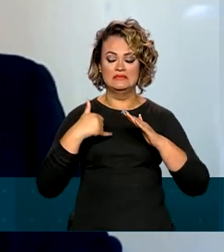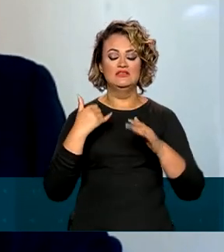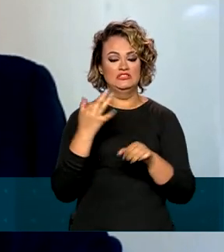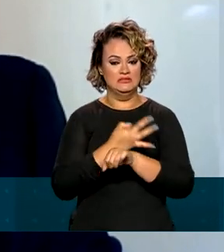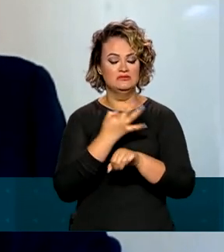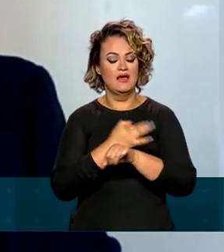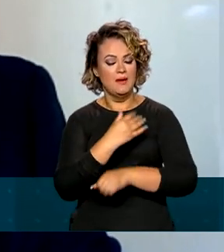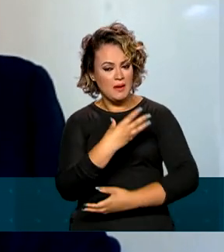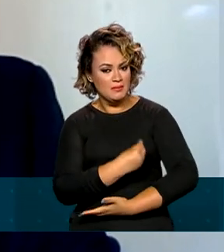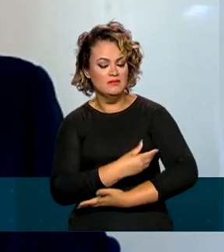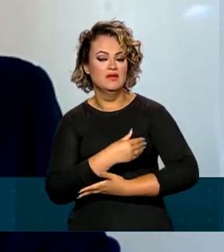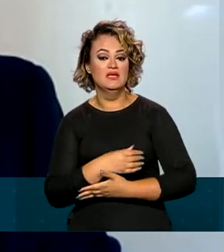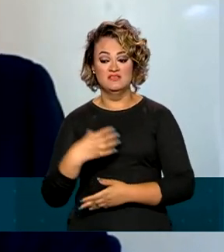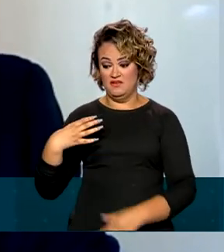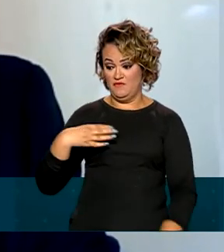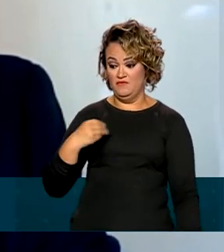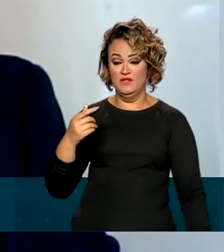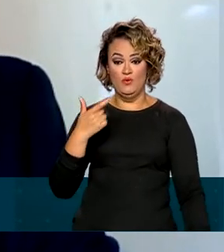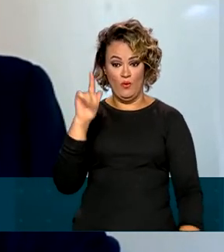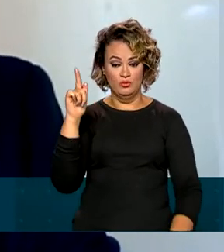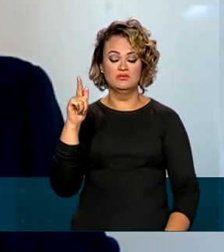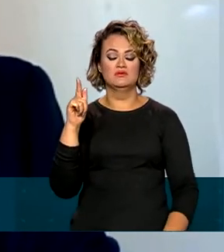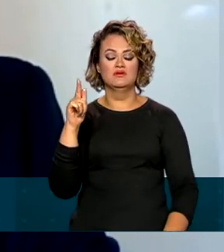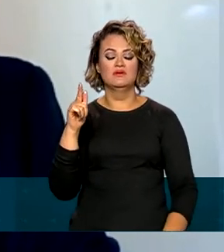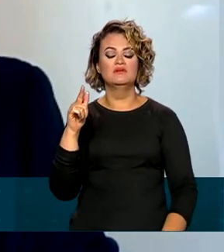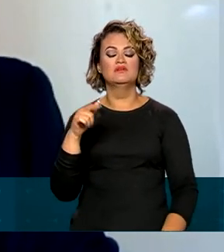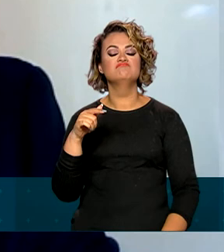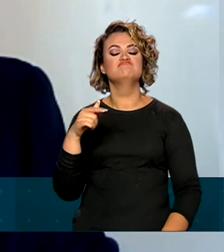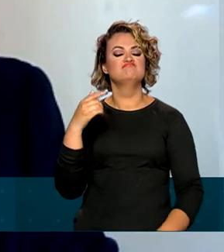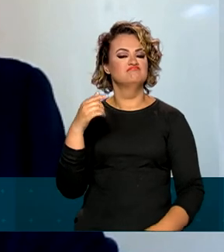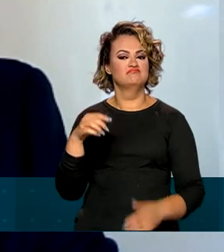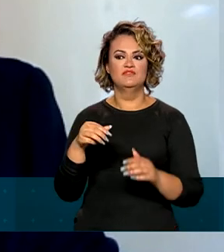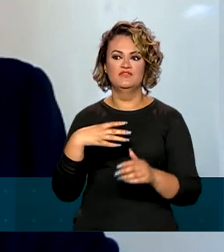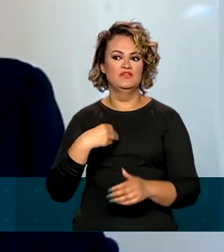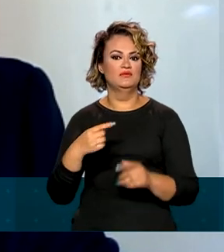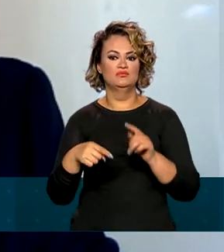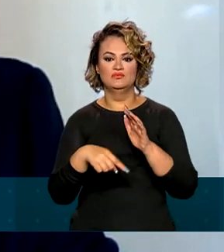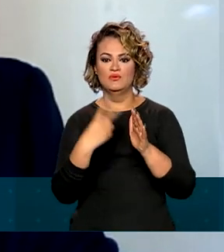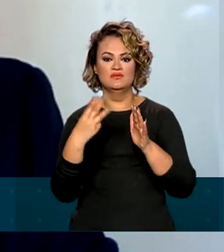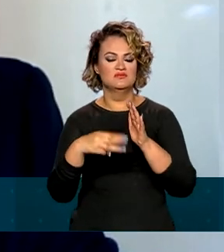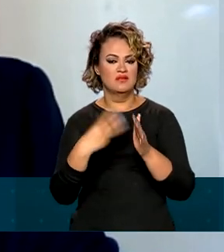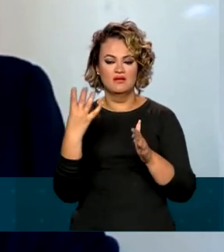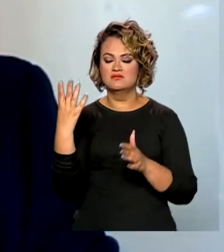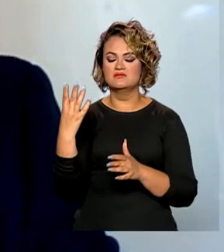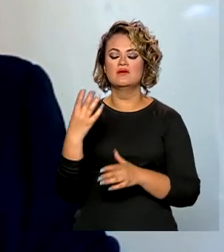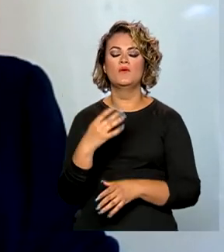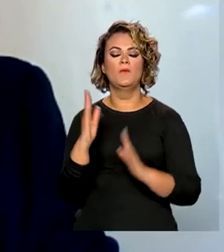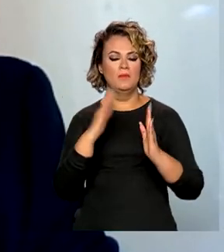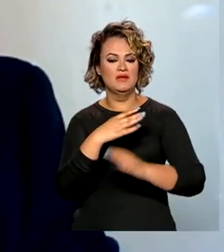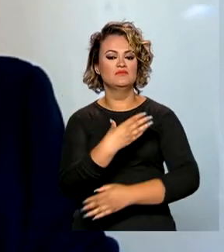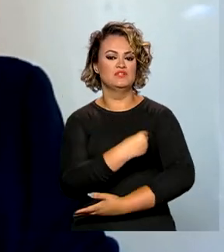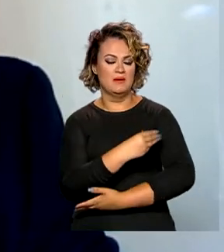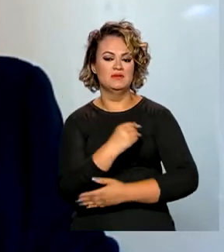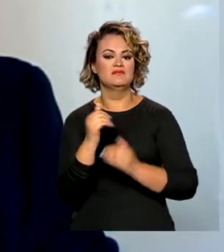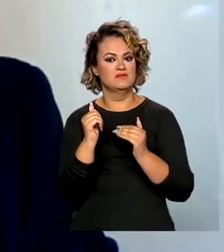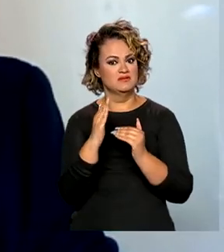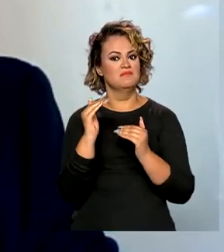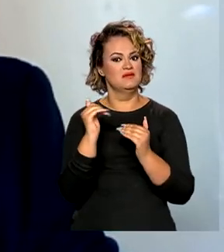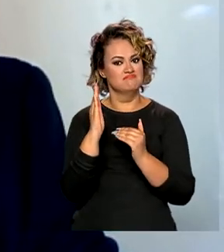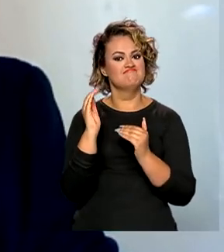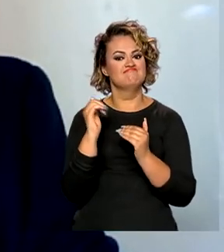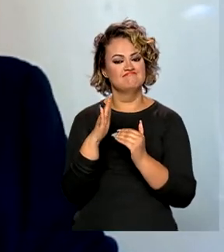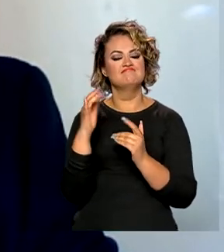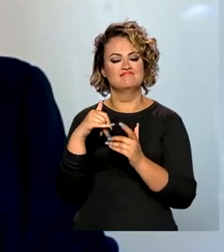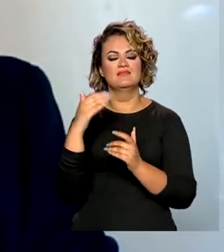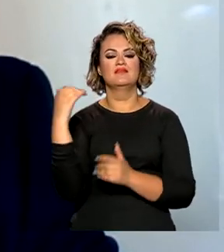tendo mais de um filho, isso vai se somar. Se você amamentar dois filhos, três filhos, esse tempo de amamentação é somado. Então,